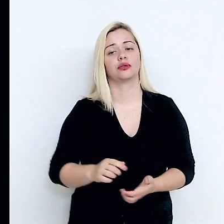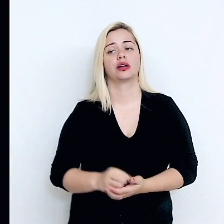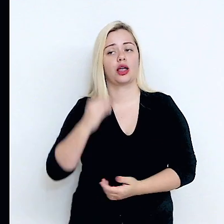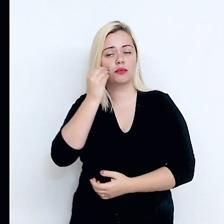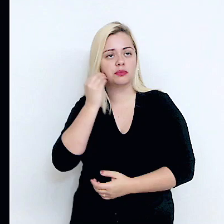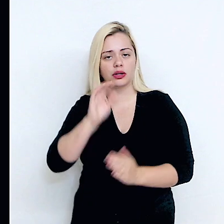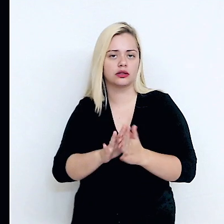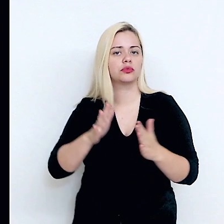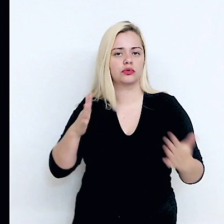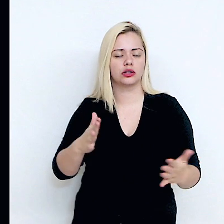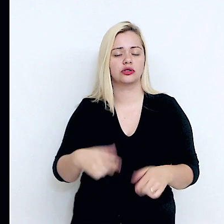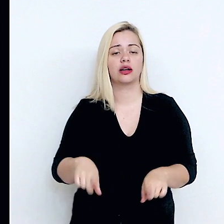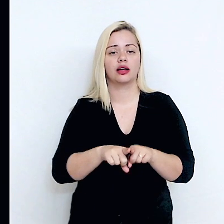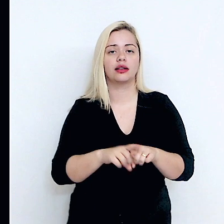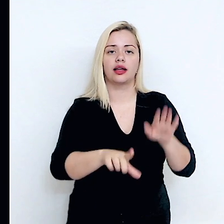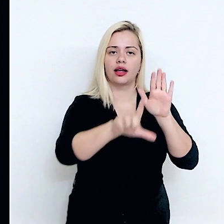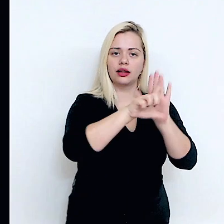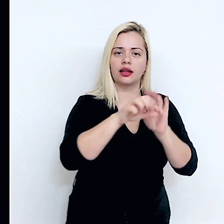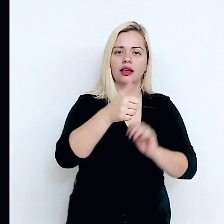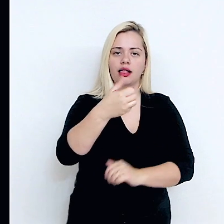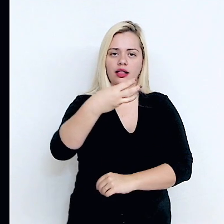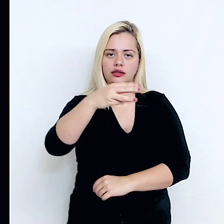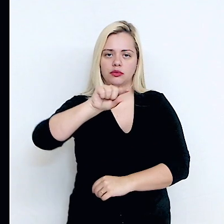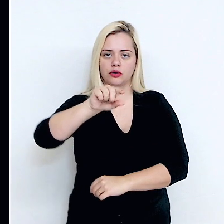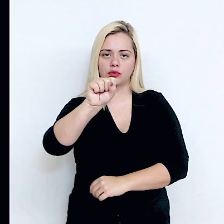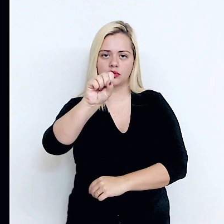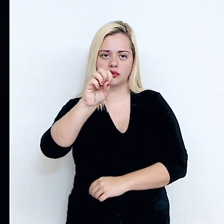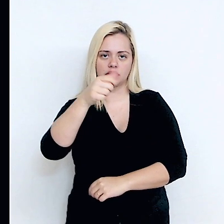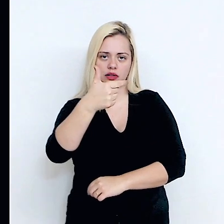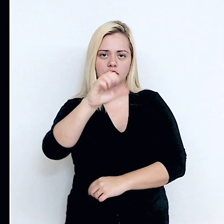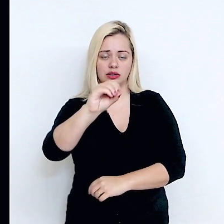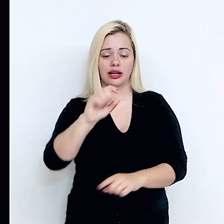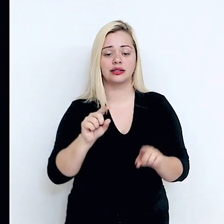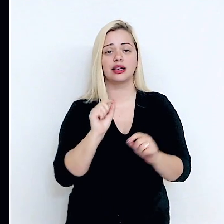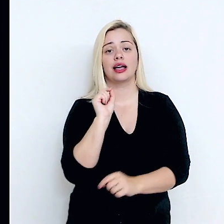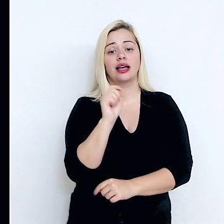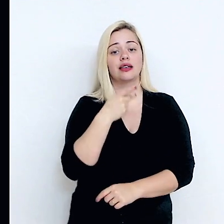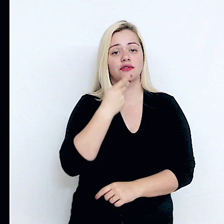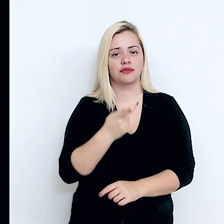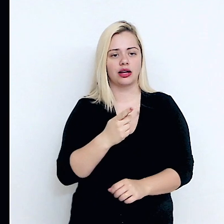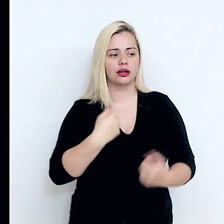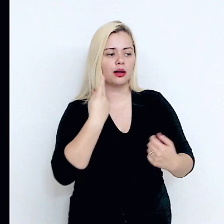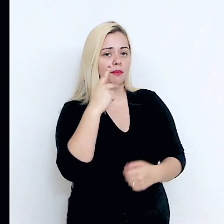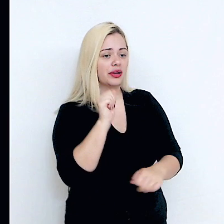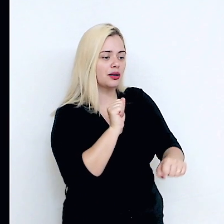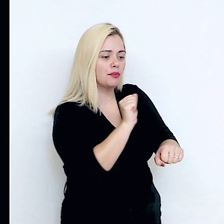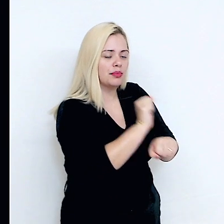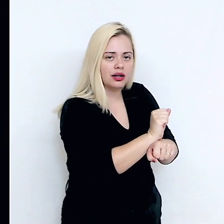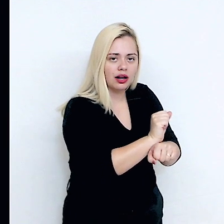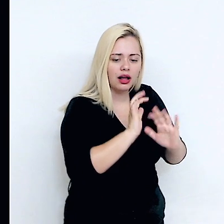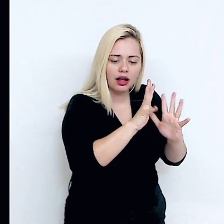marco, que é a Lei 13.810, que determina o congelamento dos